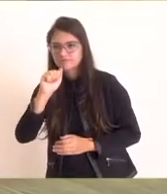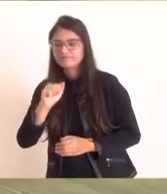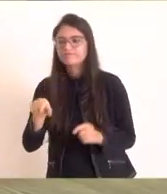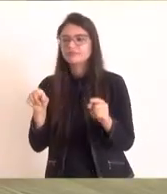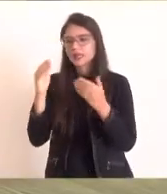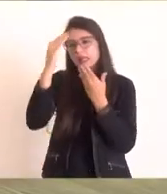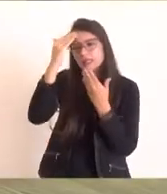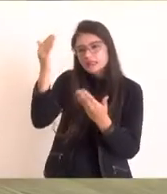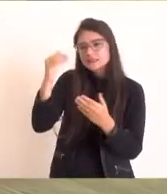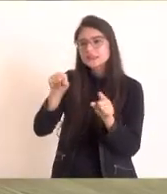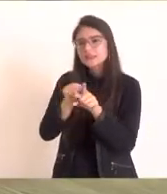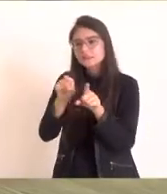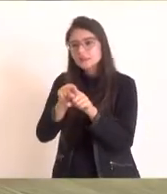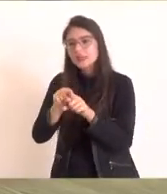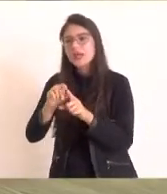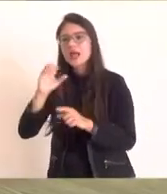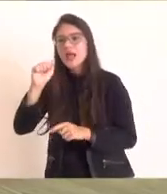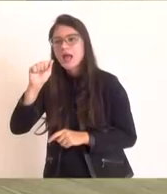Capit, da InterTV.